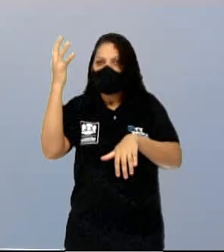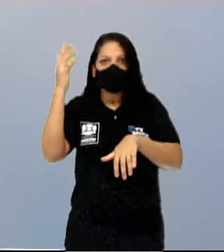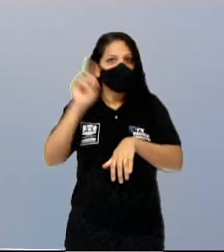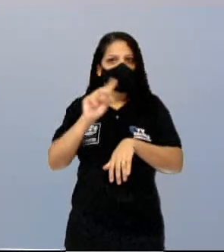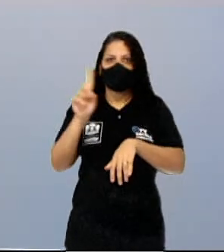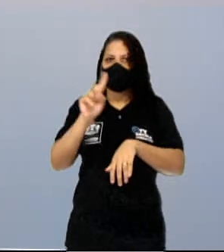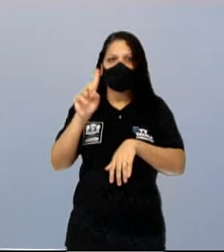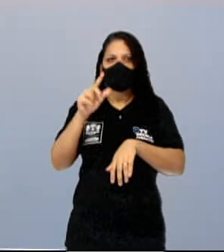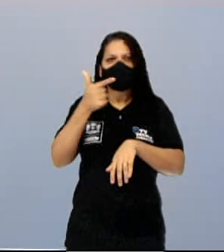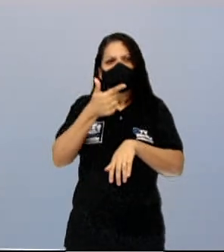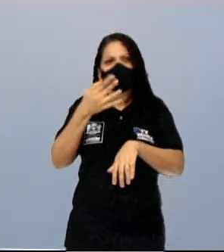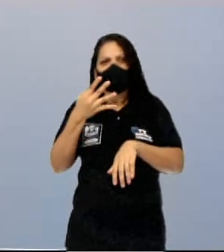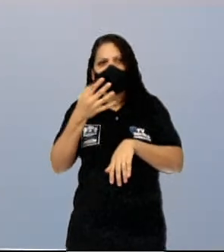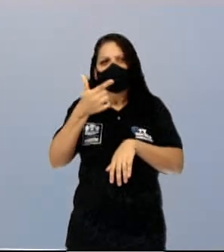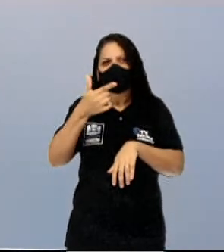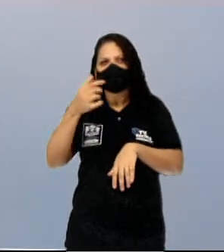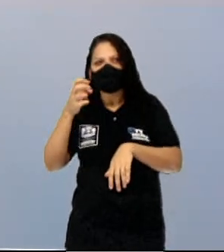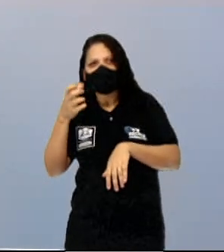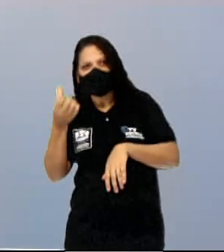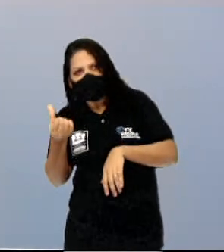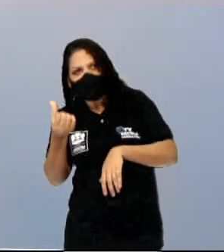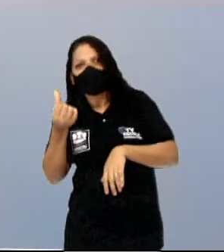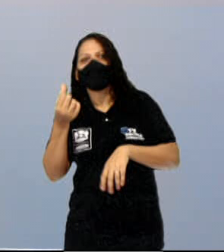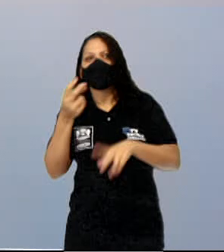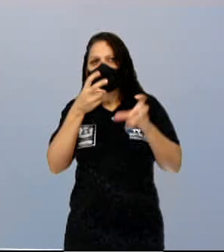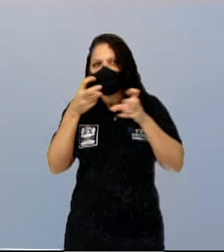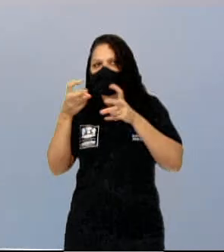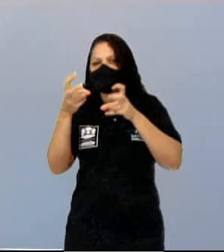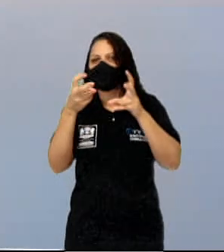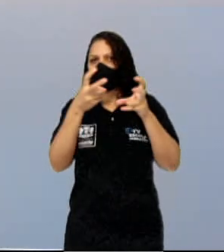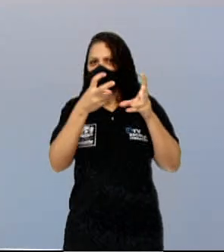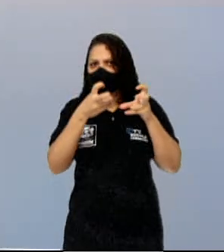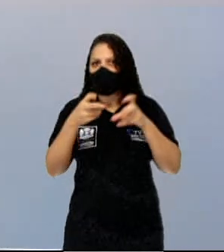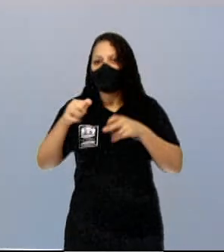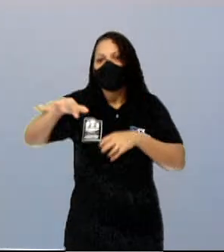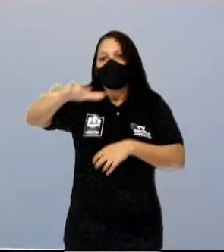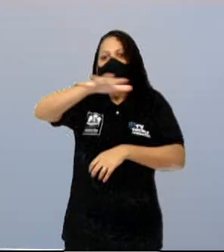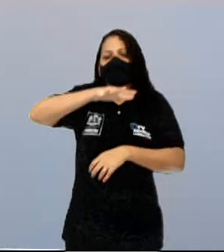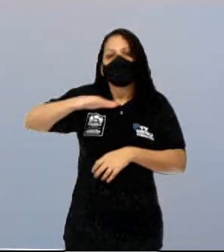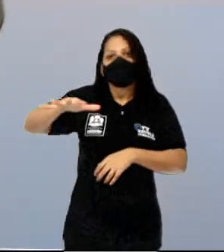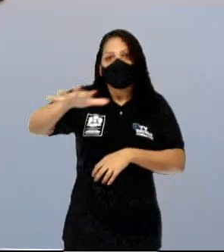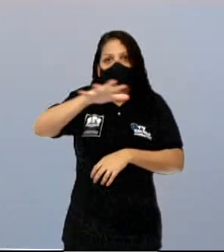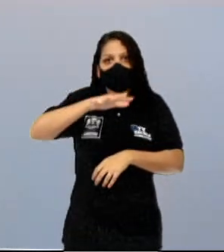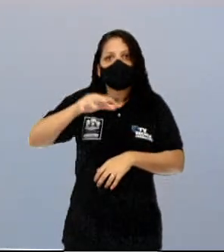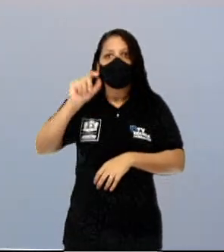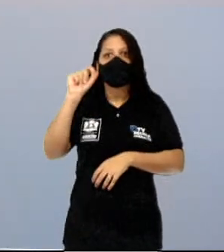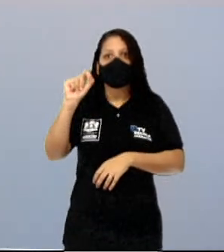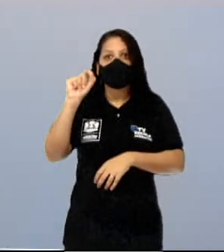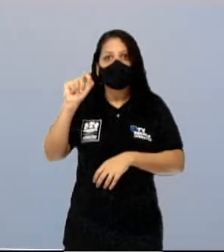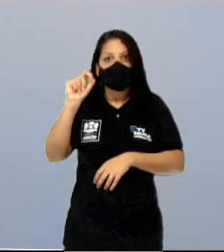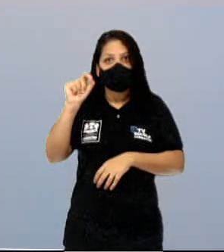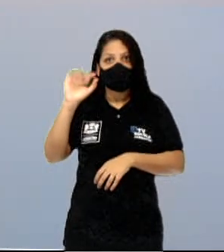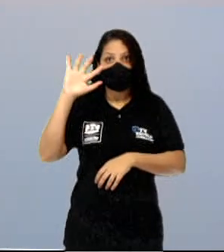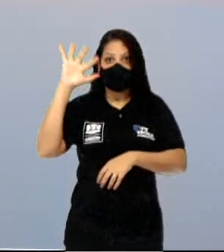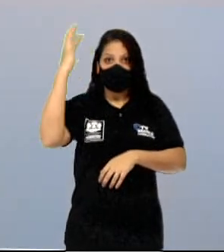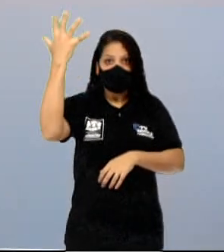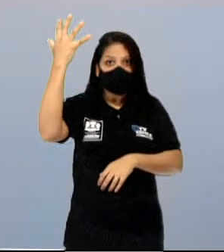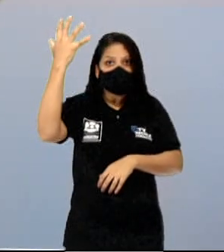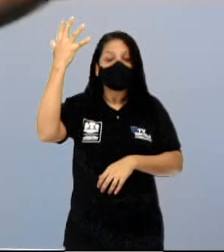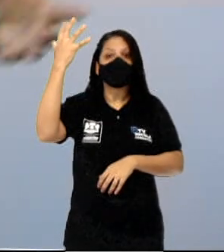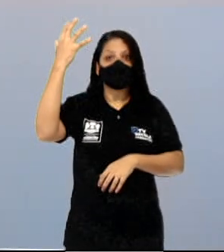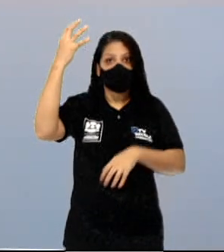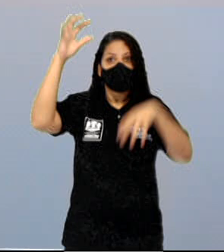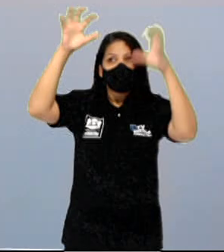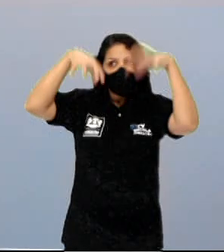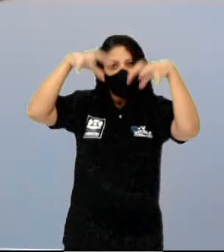Ou seja, estamos falando de uma região de clima úmido e que tem pouca variação